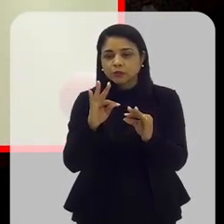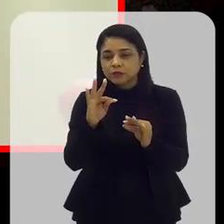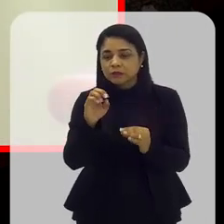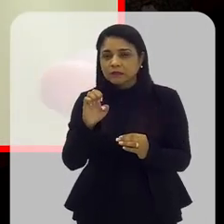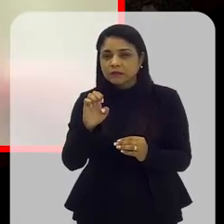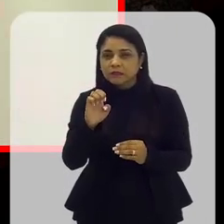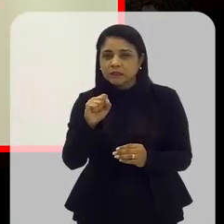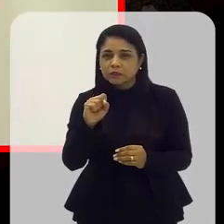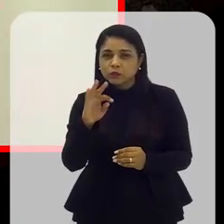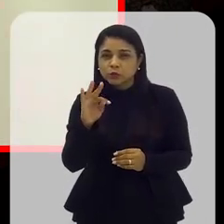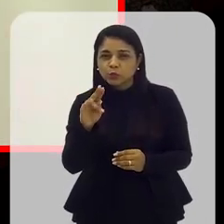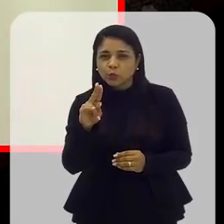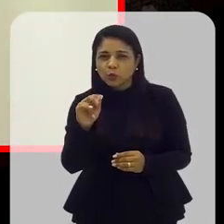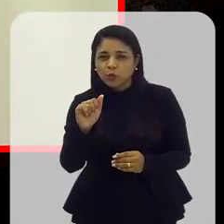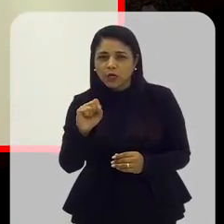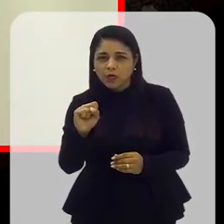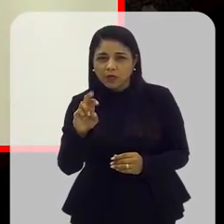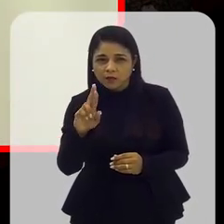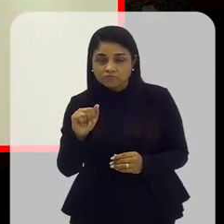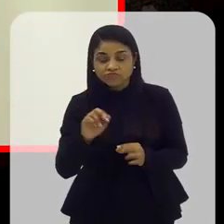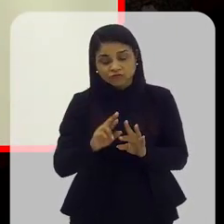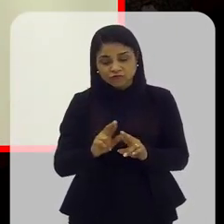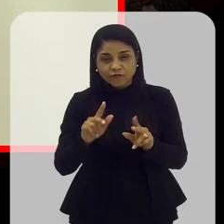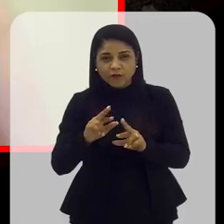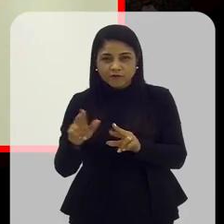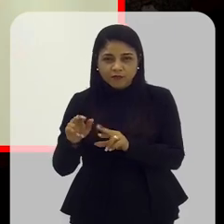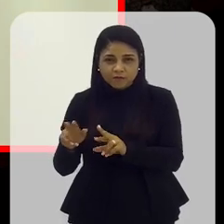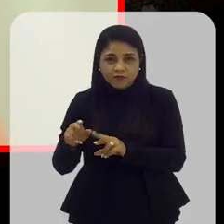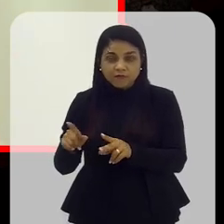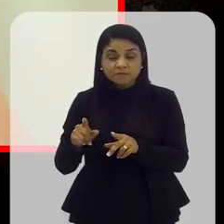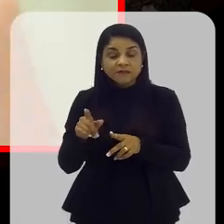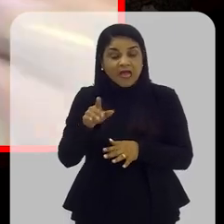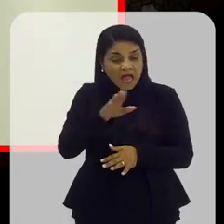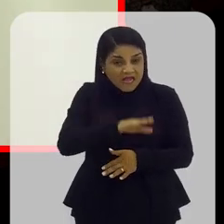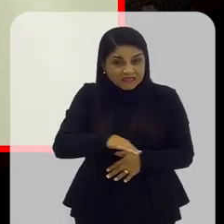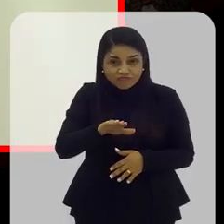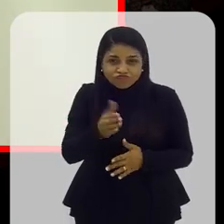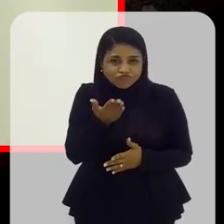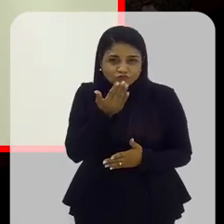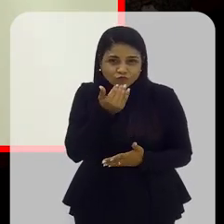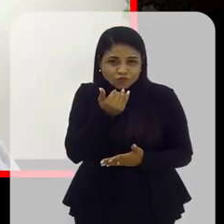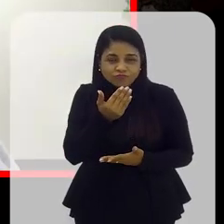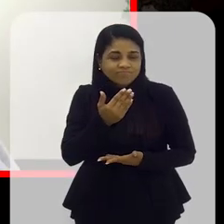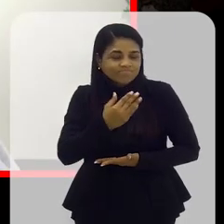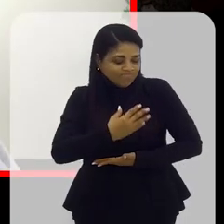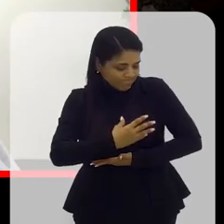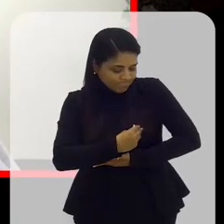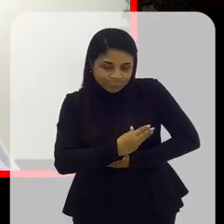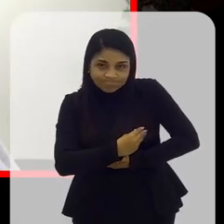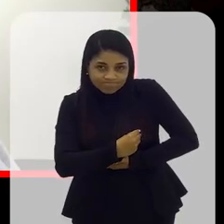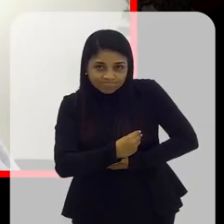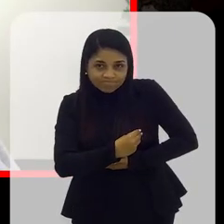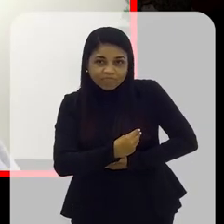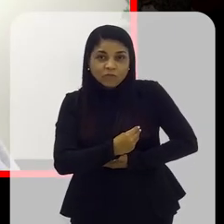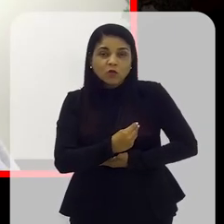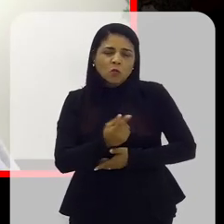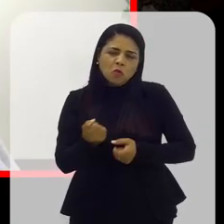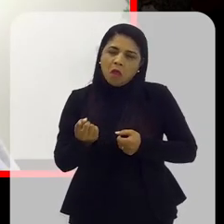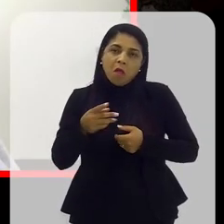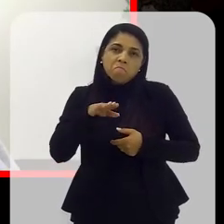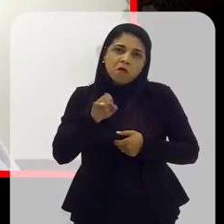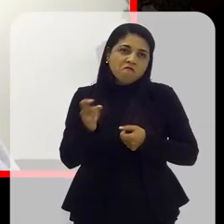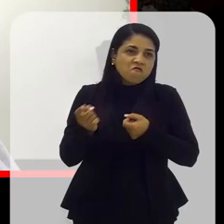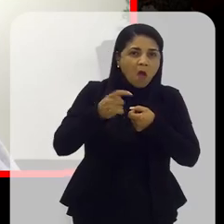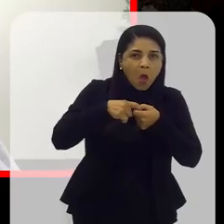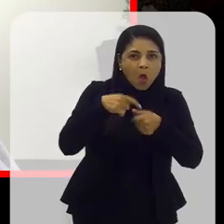família. E as crianças que, infelizmente, não conseguirem fazer aleitamento materno, ou que a mãe